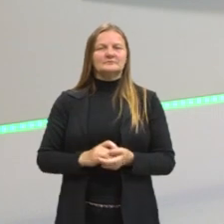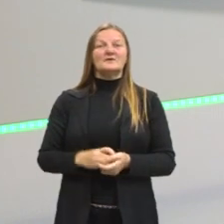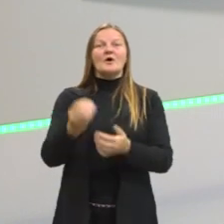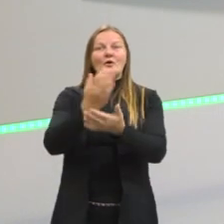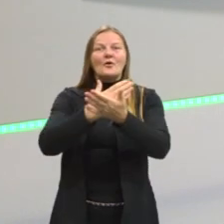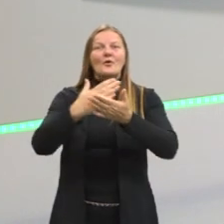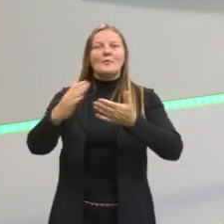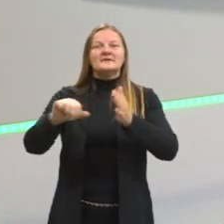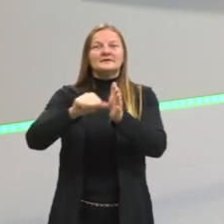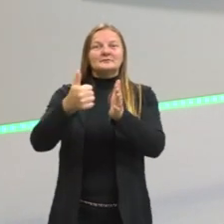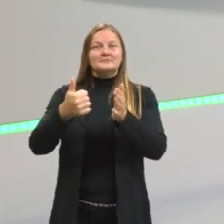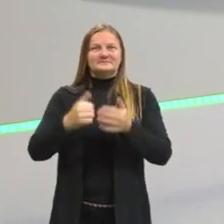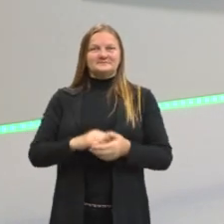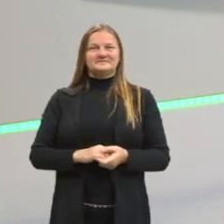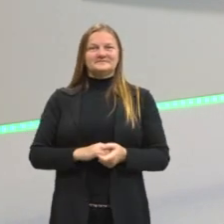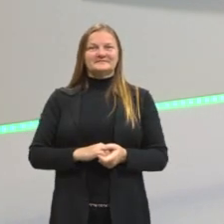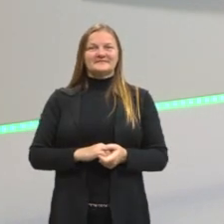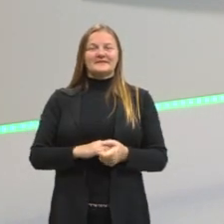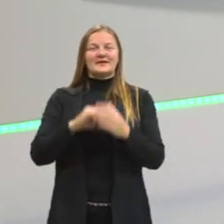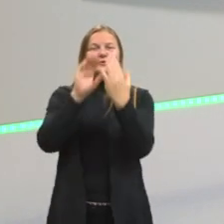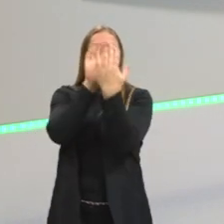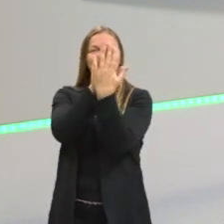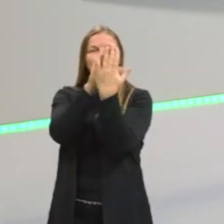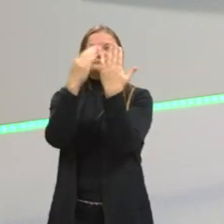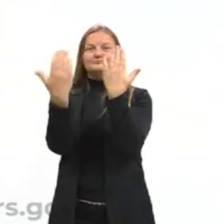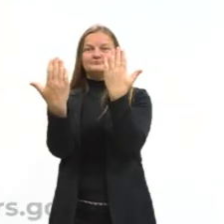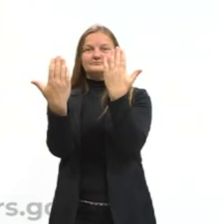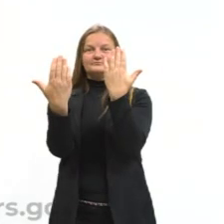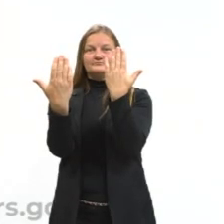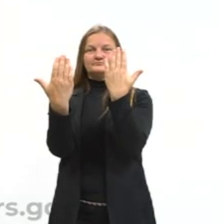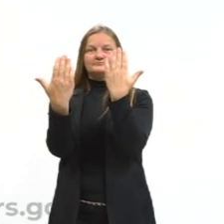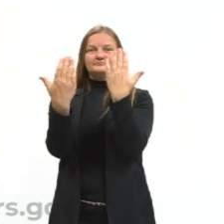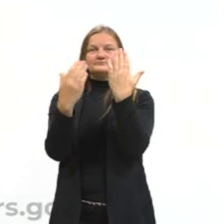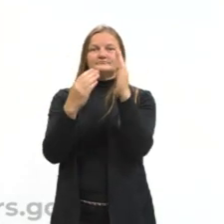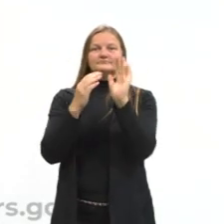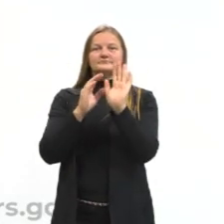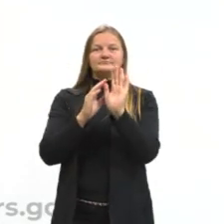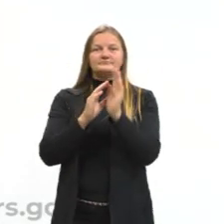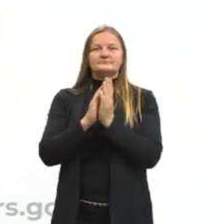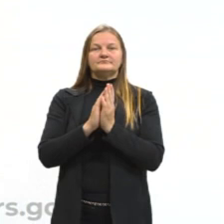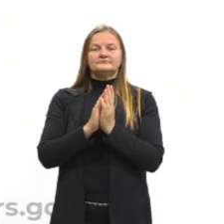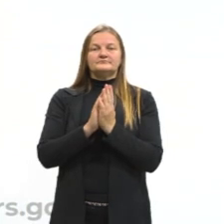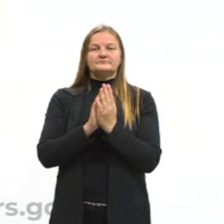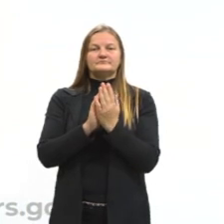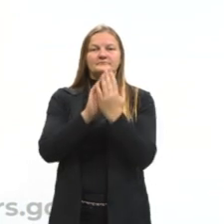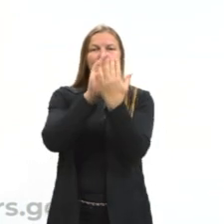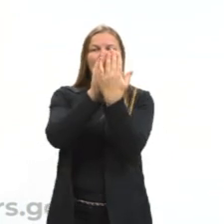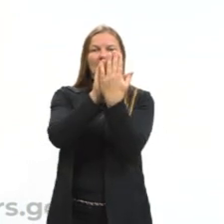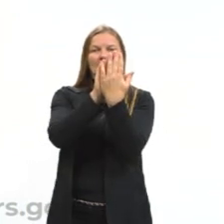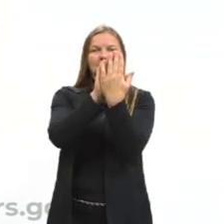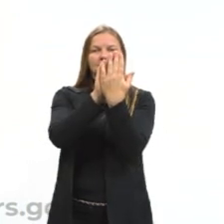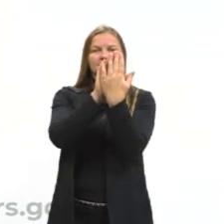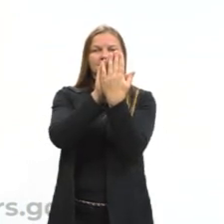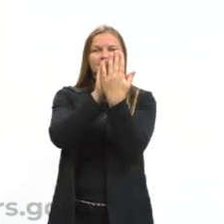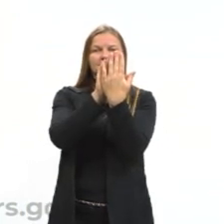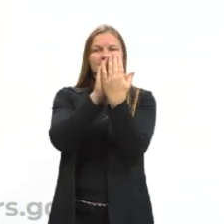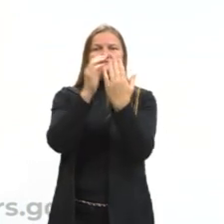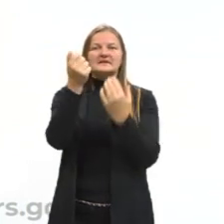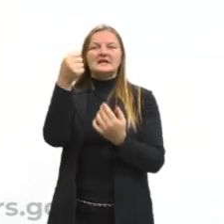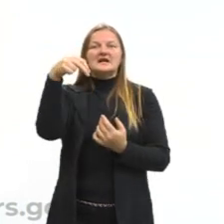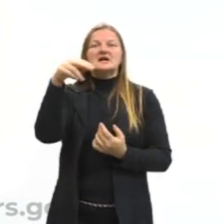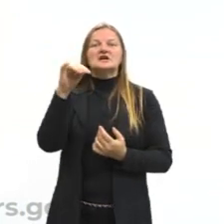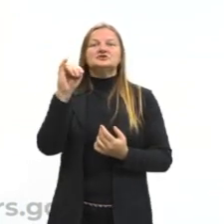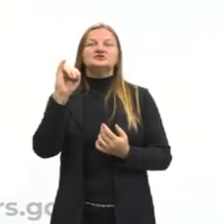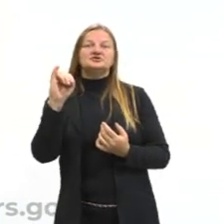Começando com a nossa antítese. Se a gente for pensar no próprio nome da palavra, anti é contra.